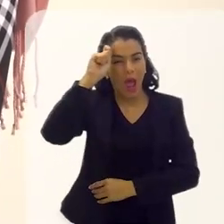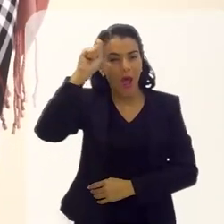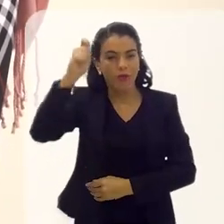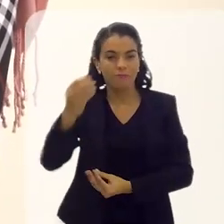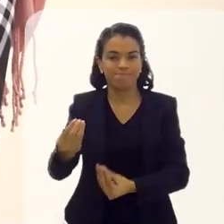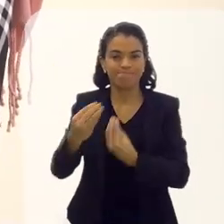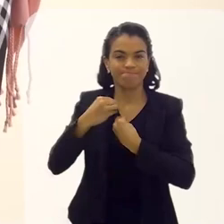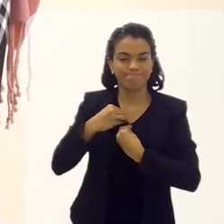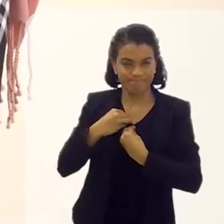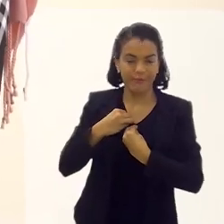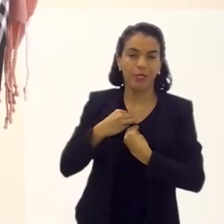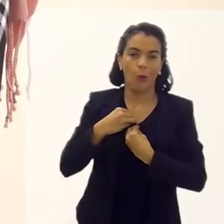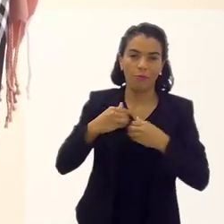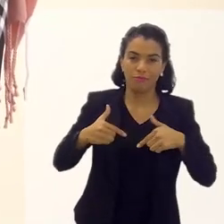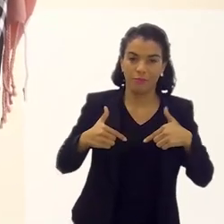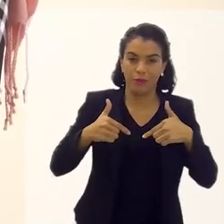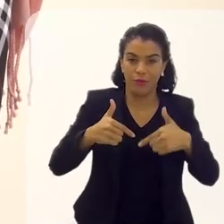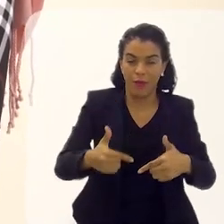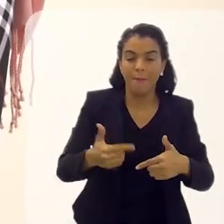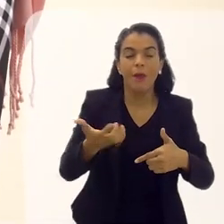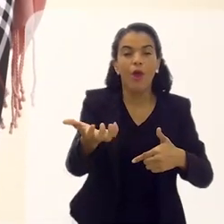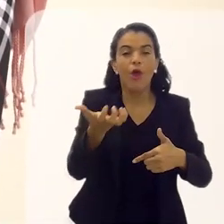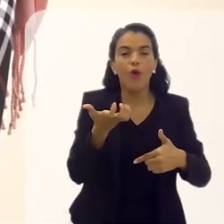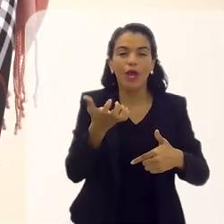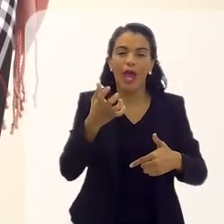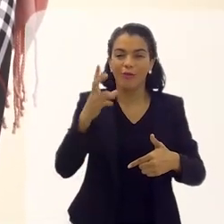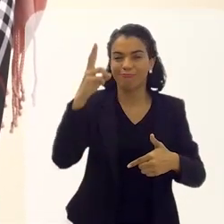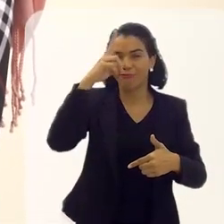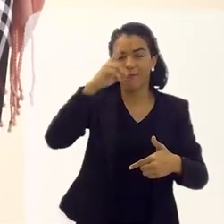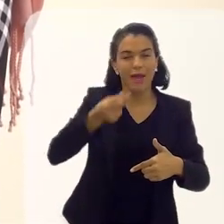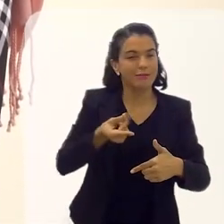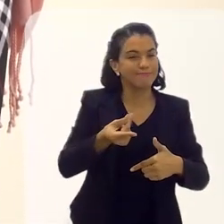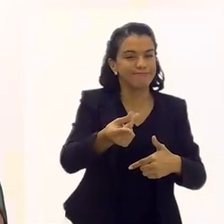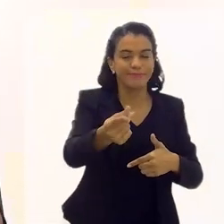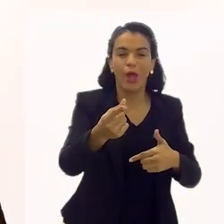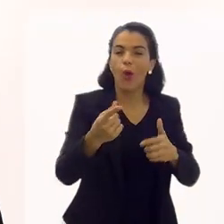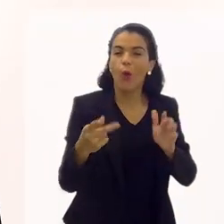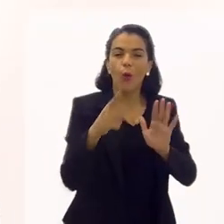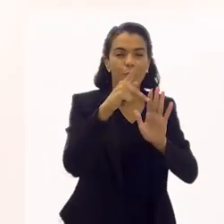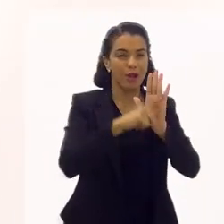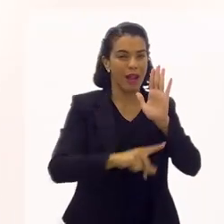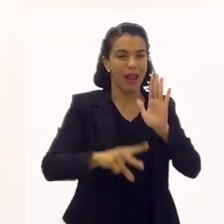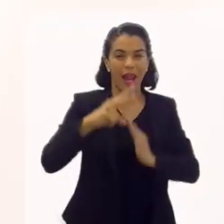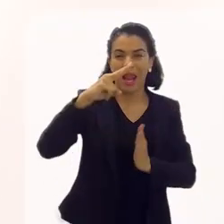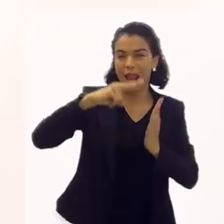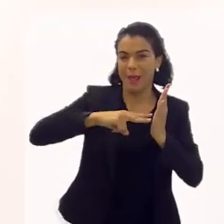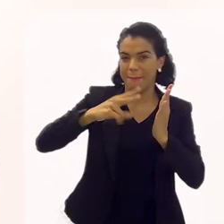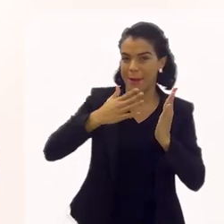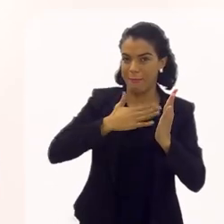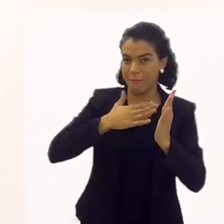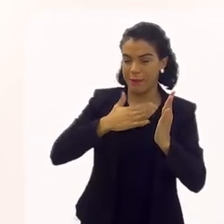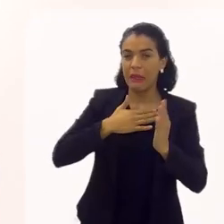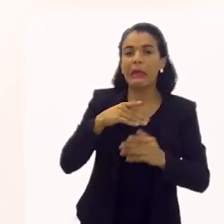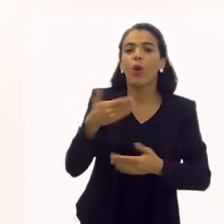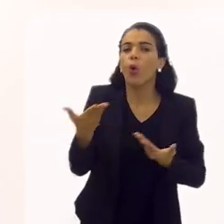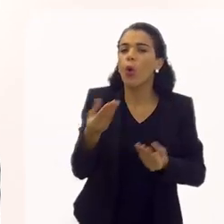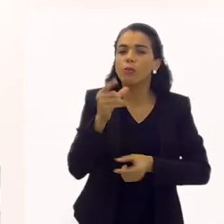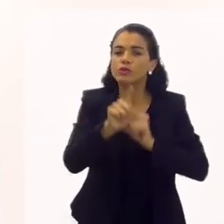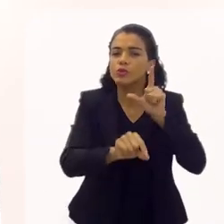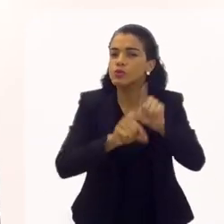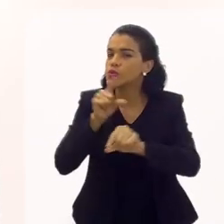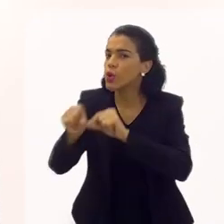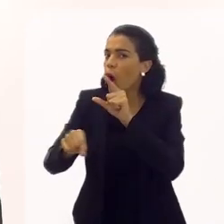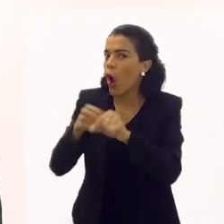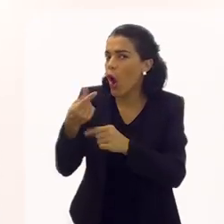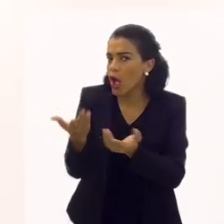autores me deram. Mas eu queria ser lembrada pelo Ler Pra Mim. E no Ler Pra Mim, quem escolhe a leitora?